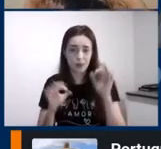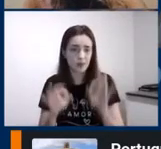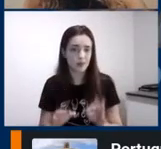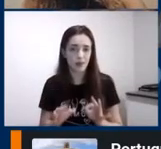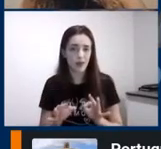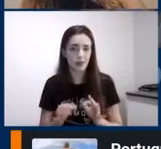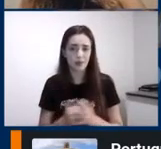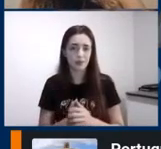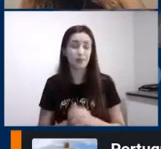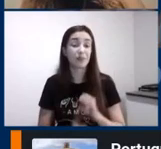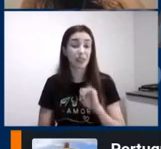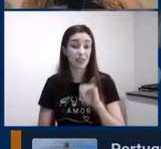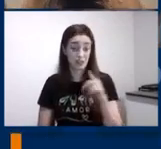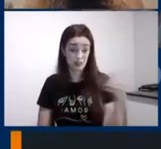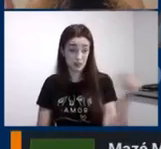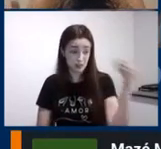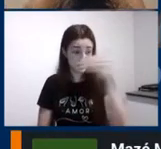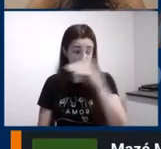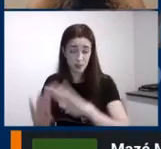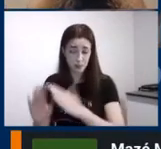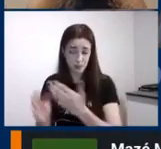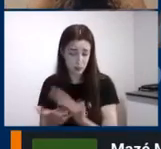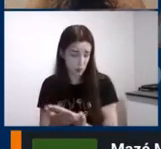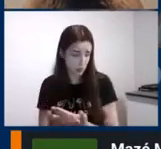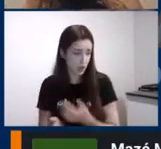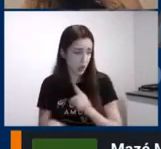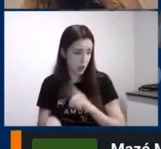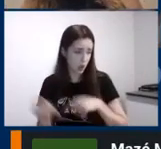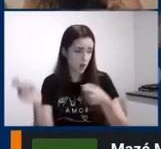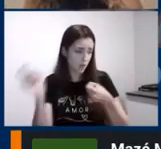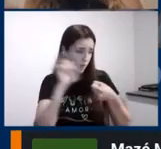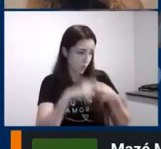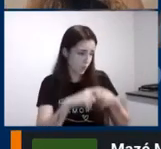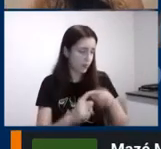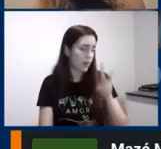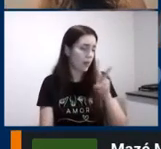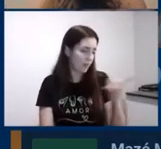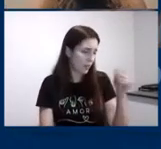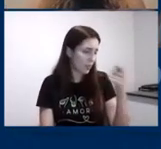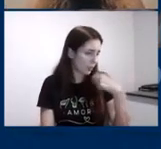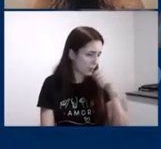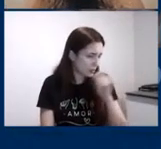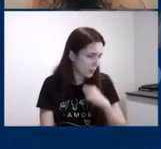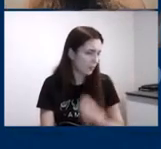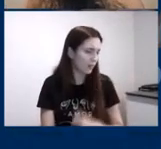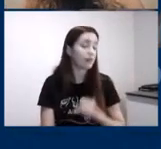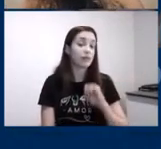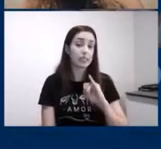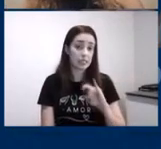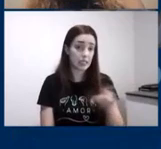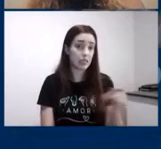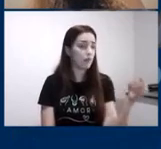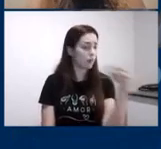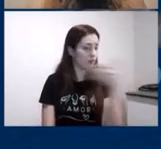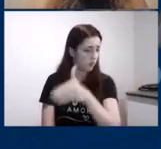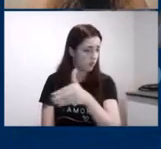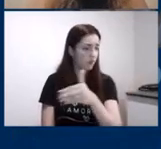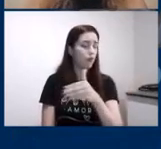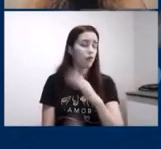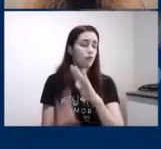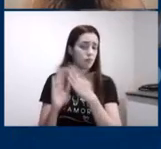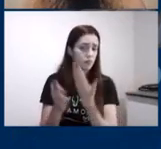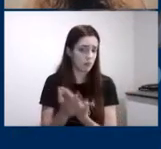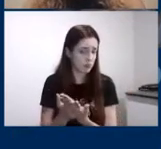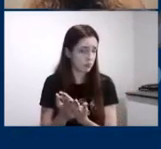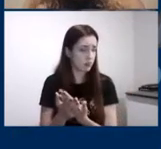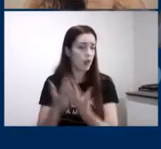você for para a escola você vai tomar um sorvete se você for para a escola você vai poder ir para a festa se você fizer a prova direito eu te dou uma caneta se você fizer